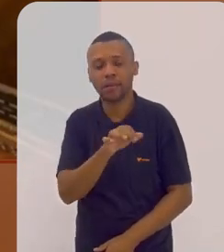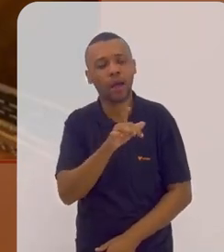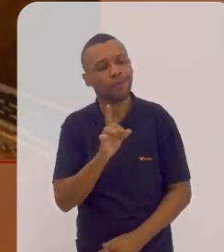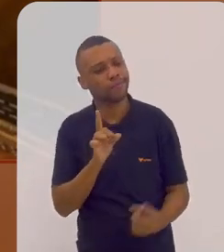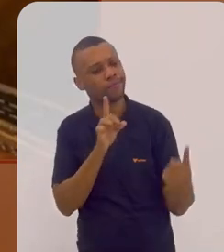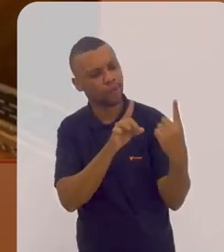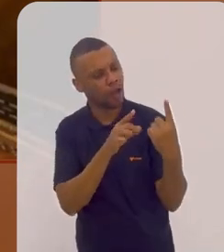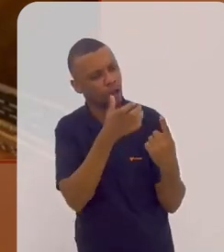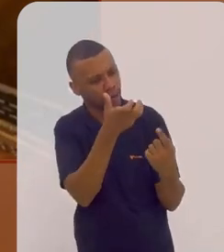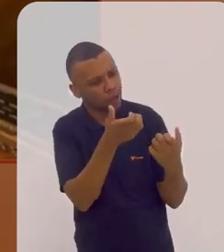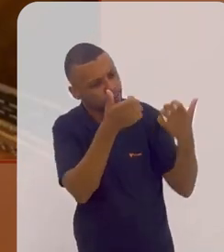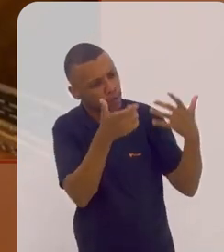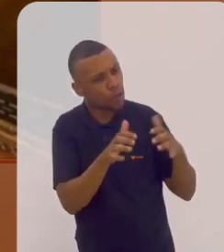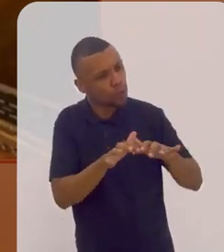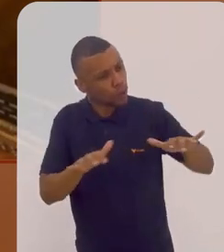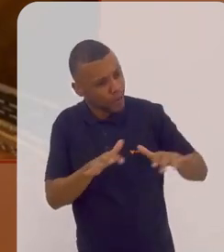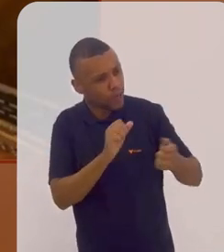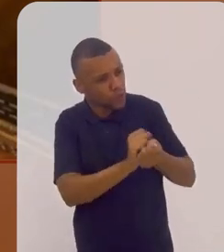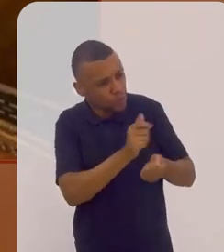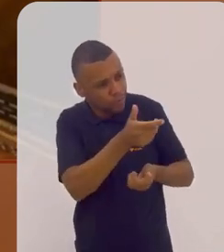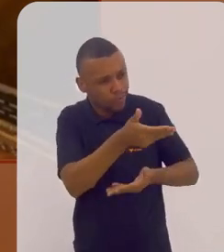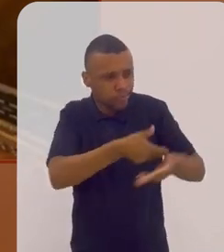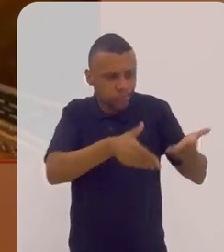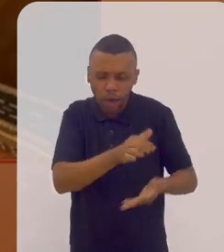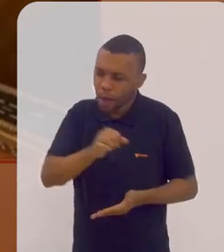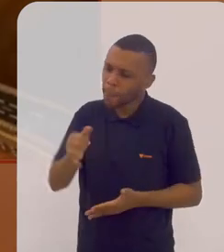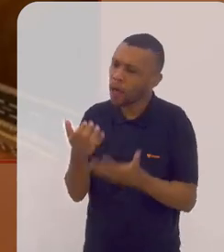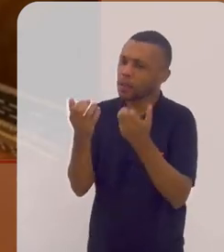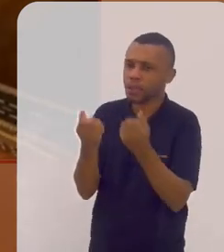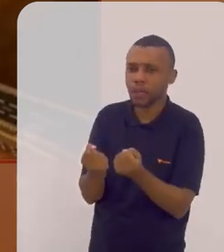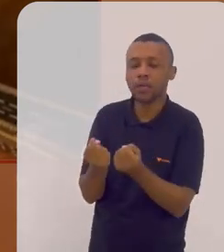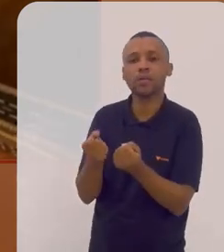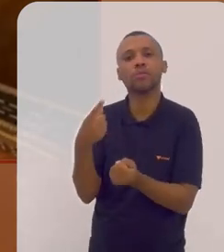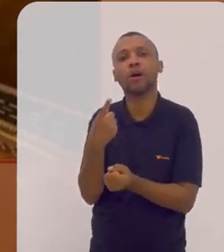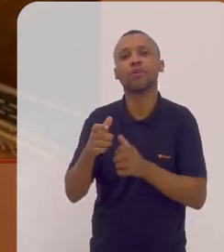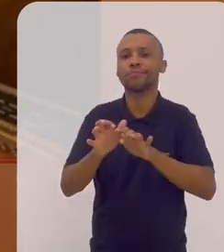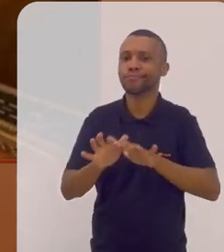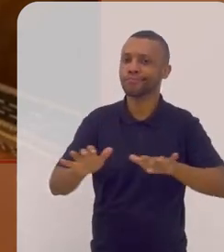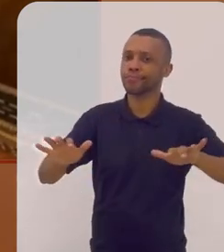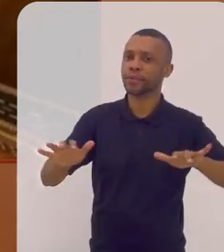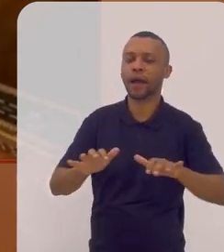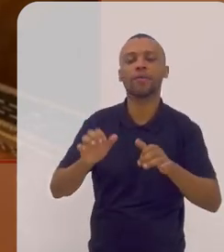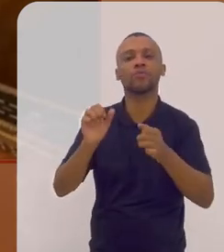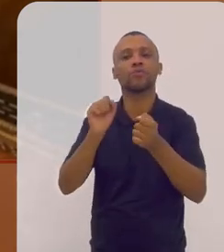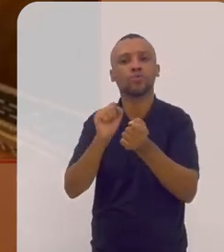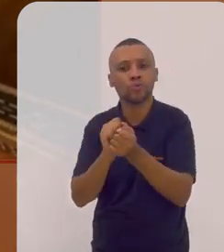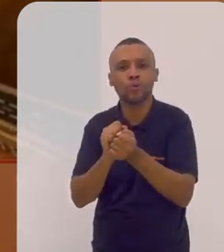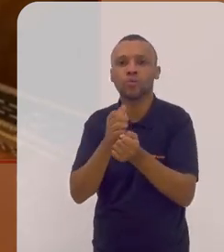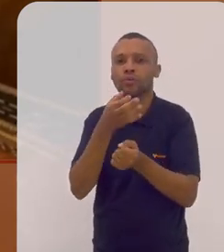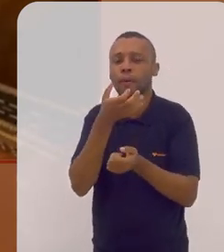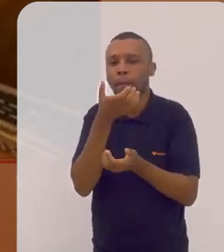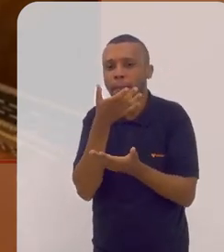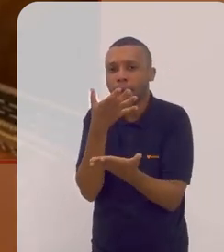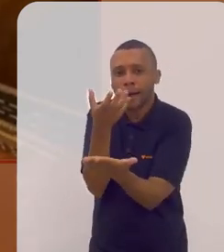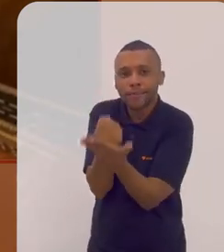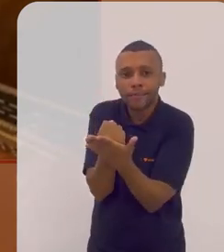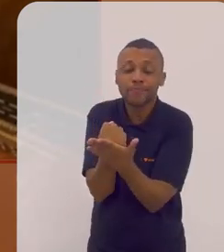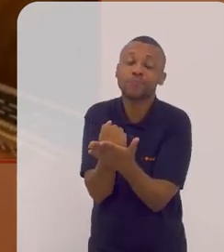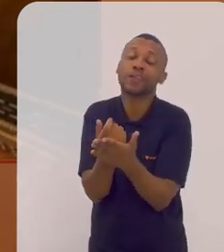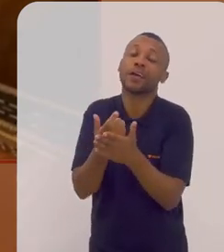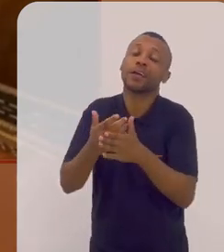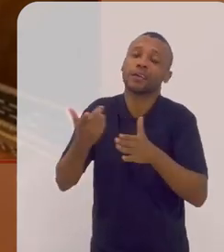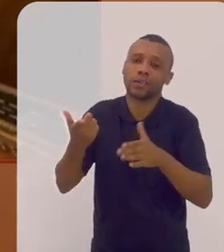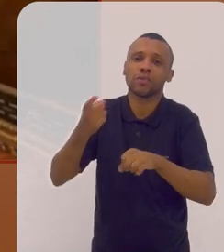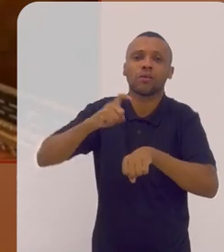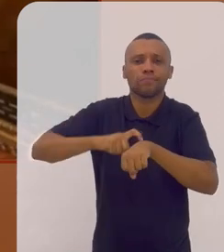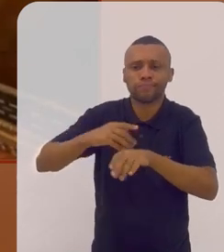ele falou também quero tocar com você eu quero tocar com o cravo e aí fizemos alguns álbuns juntos e eventualmente